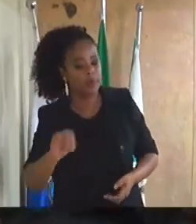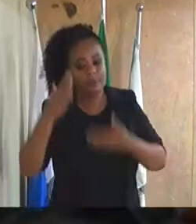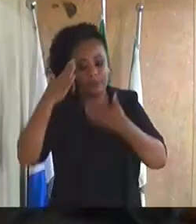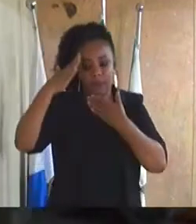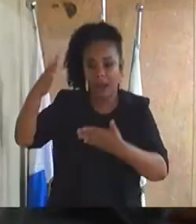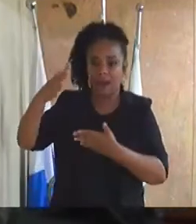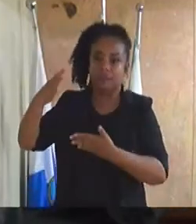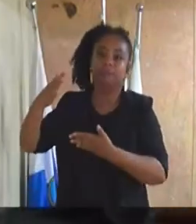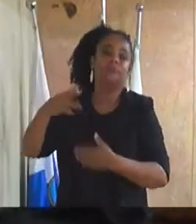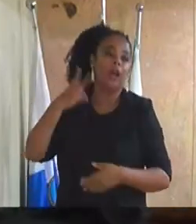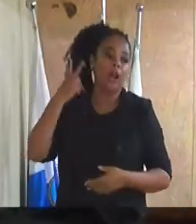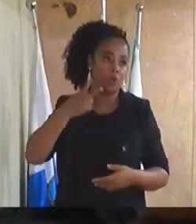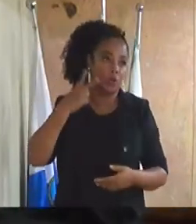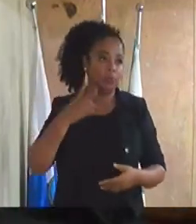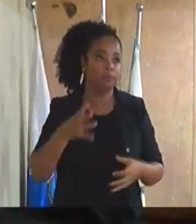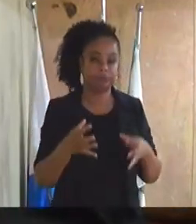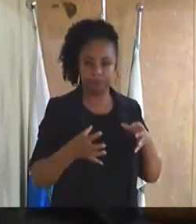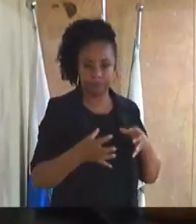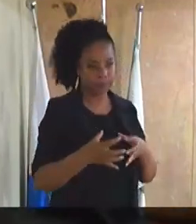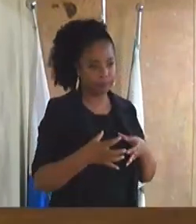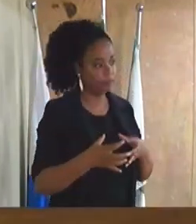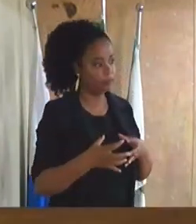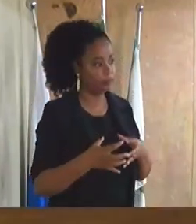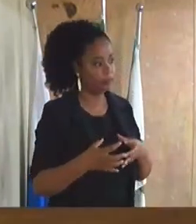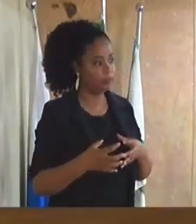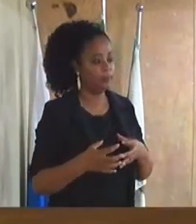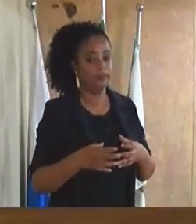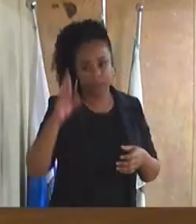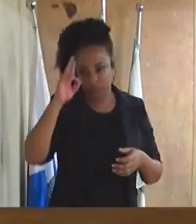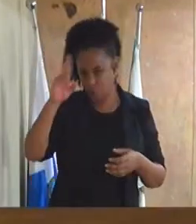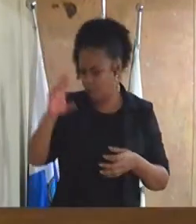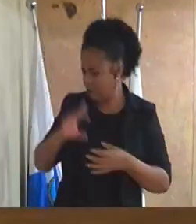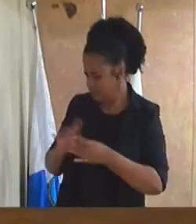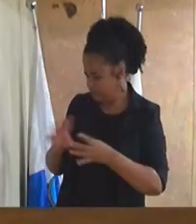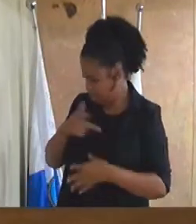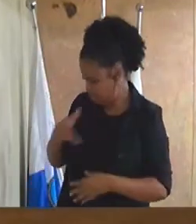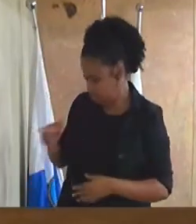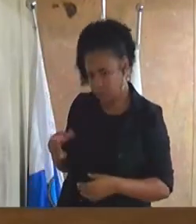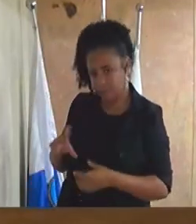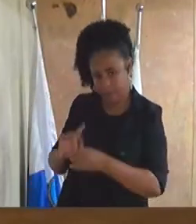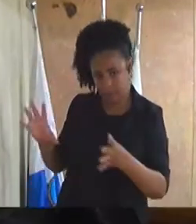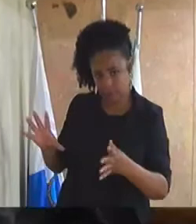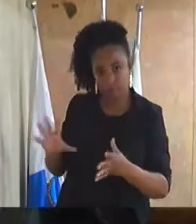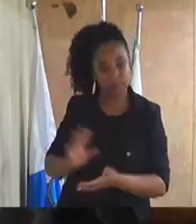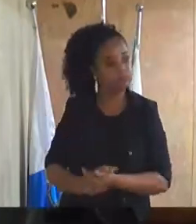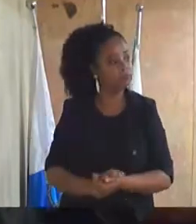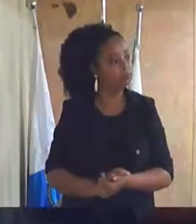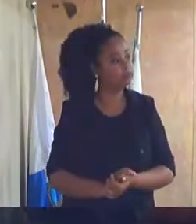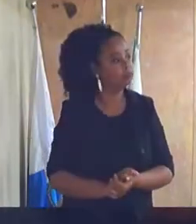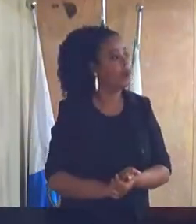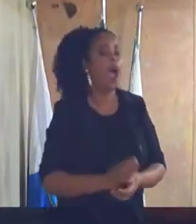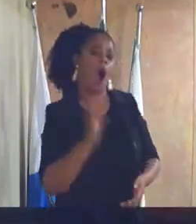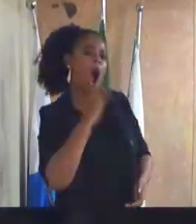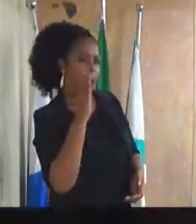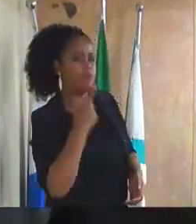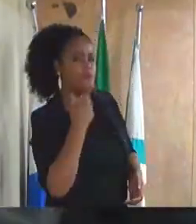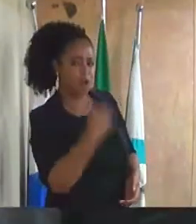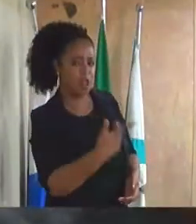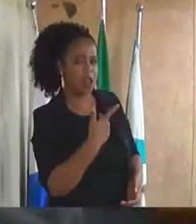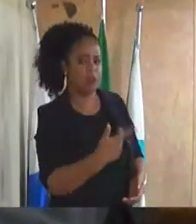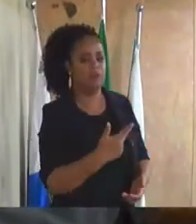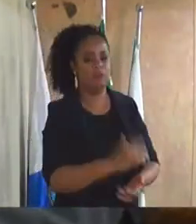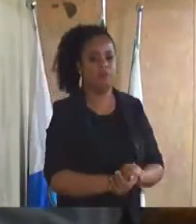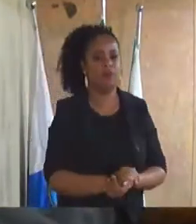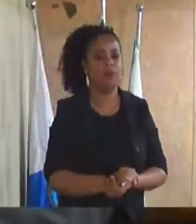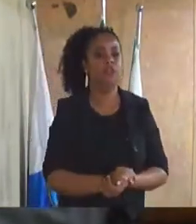serei breve presidente vossa excelência permite esse tempo extra serei breve serei muito breve é só para